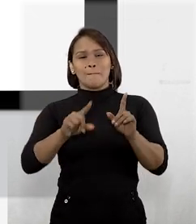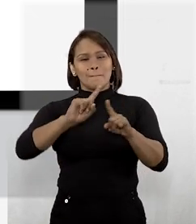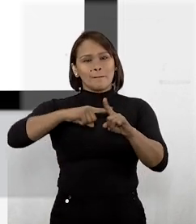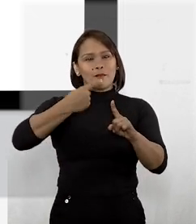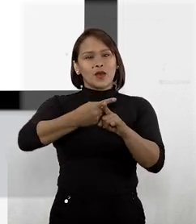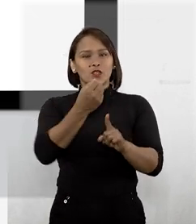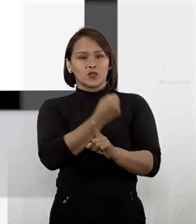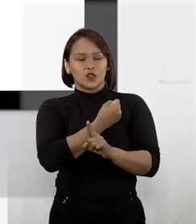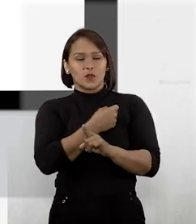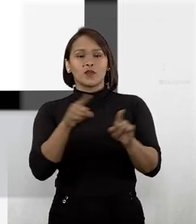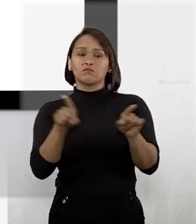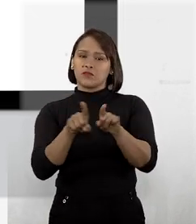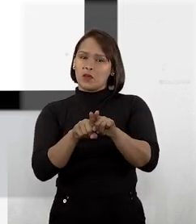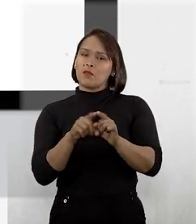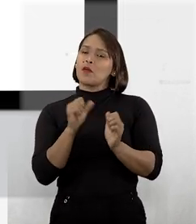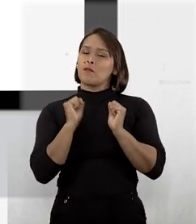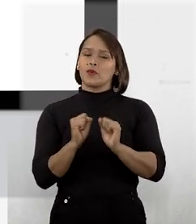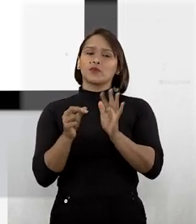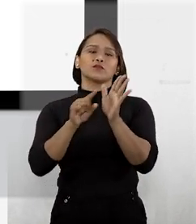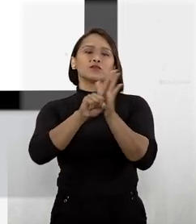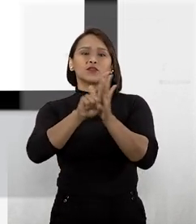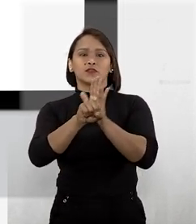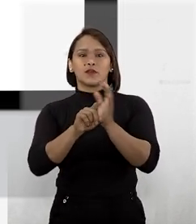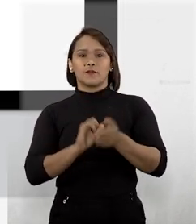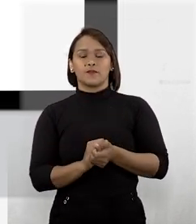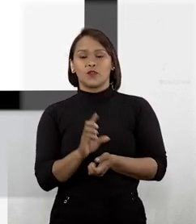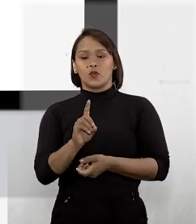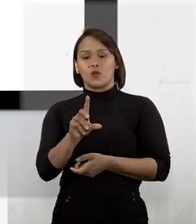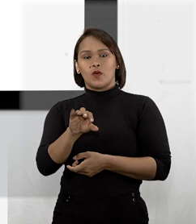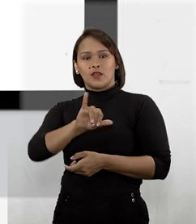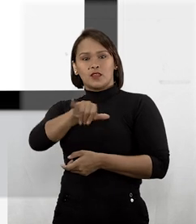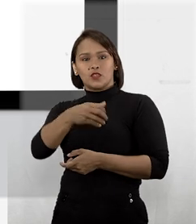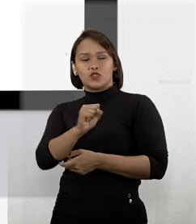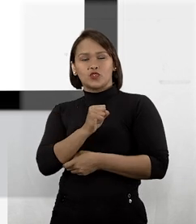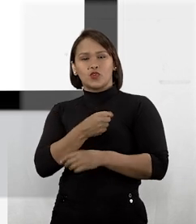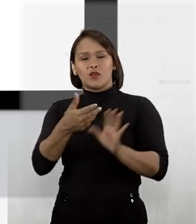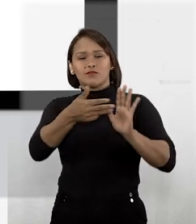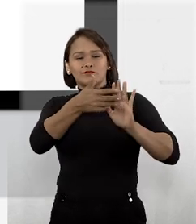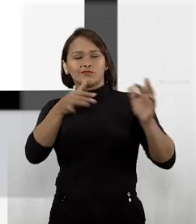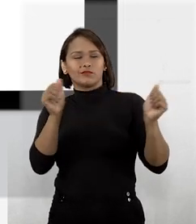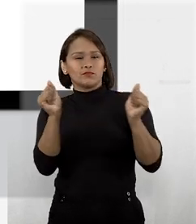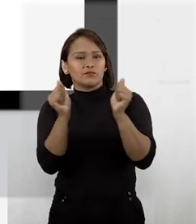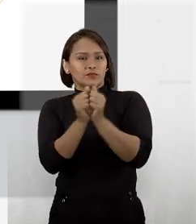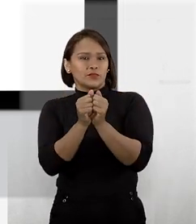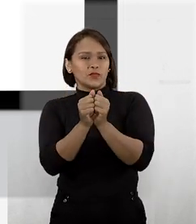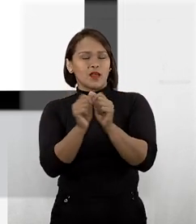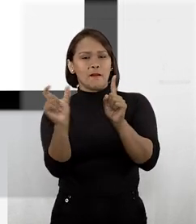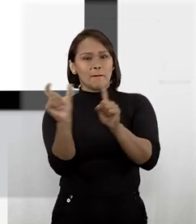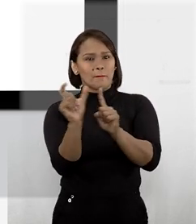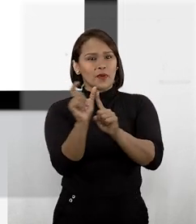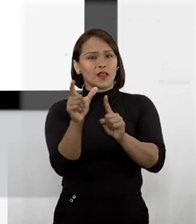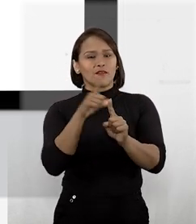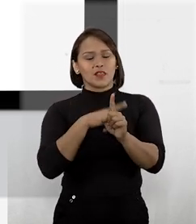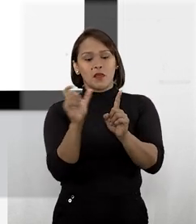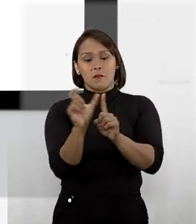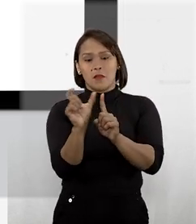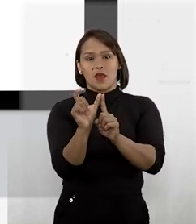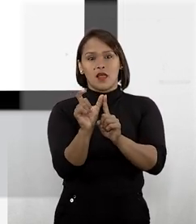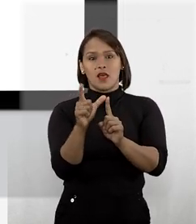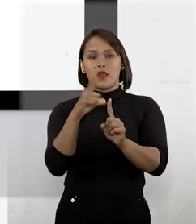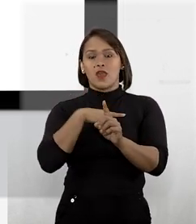também é bastante usado em uma busca. O ADJ é um operador de proximidade e, estando entre palavras,